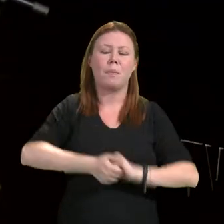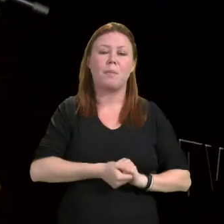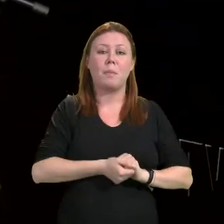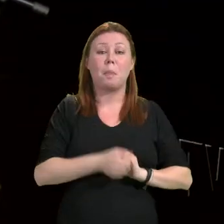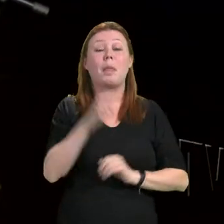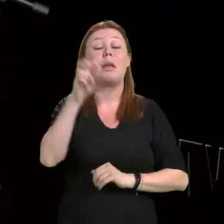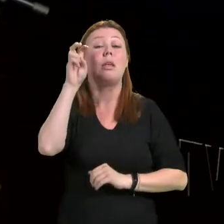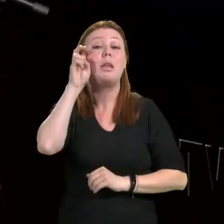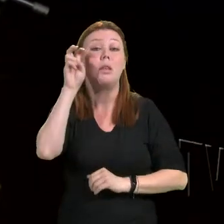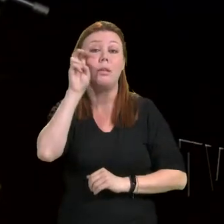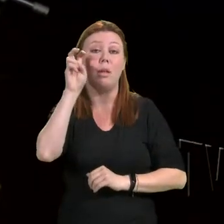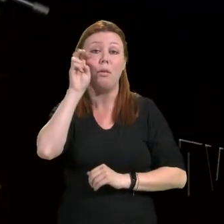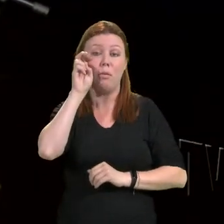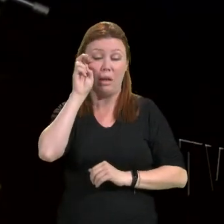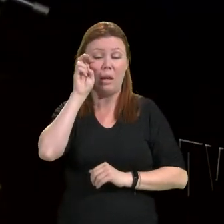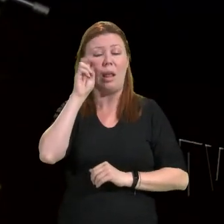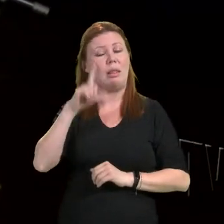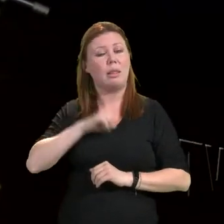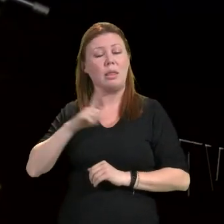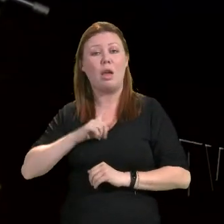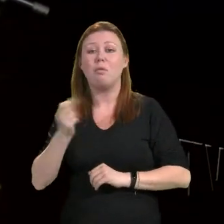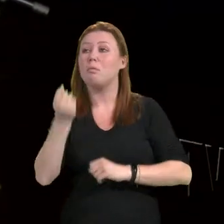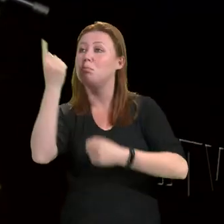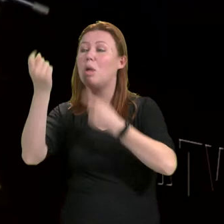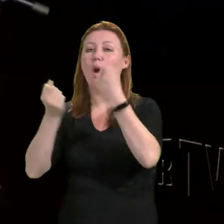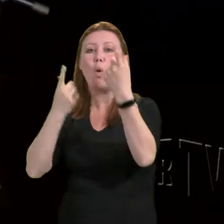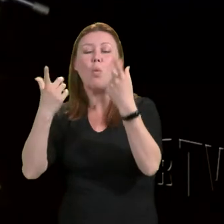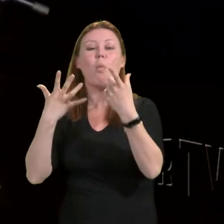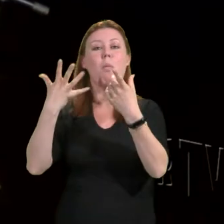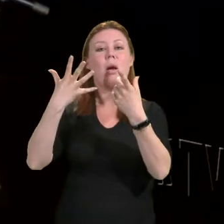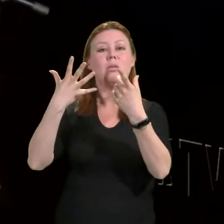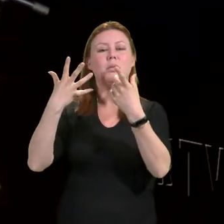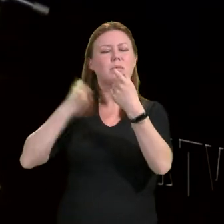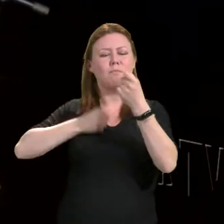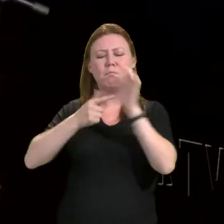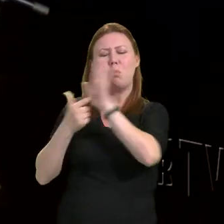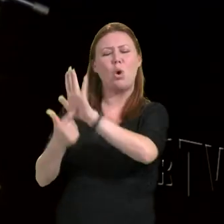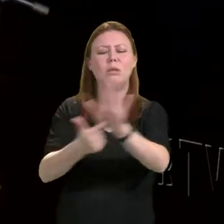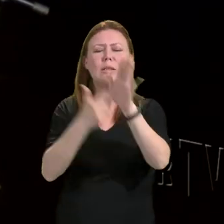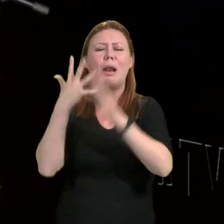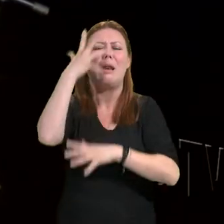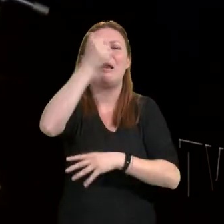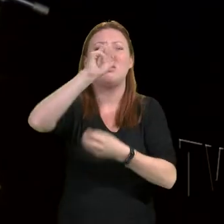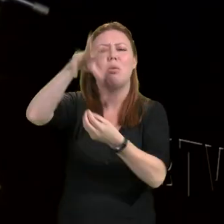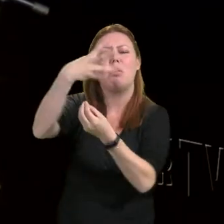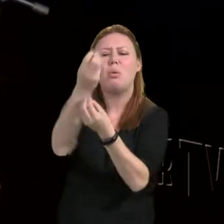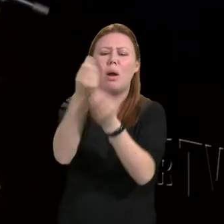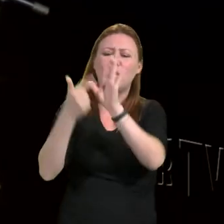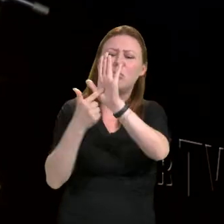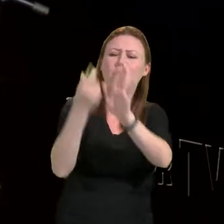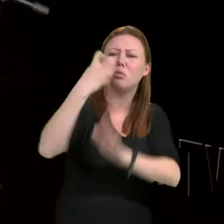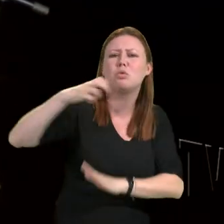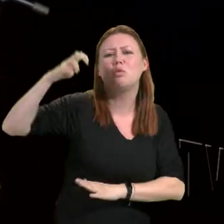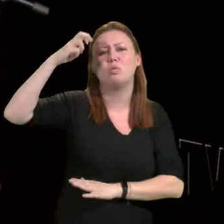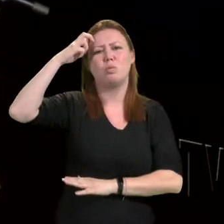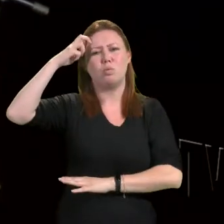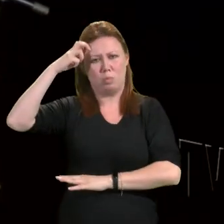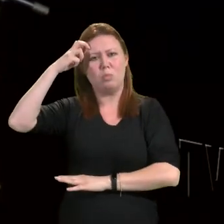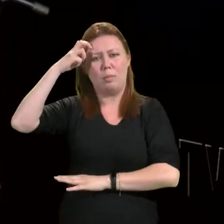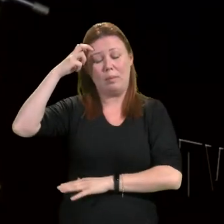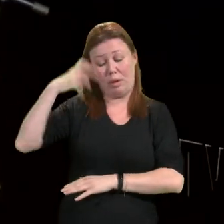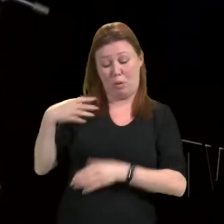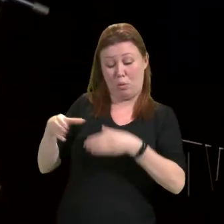Quinta-feira houve manifestações lindas dos nossos grupos culturais, dos grupos